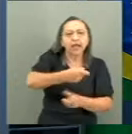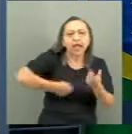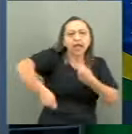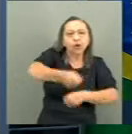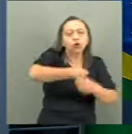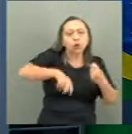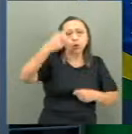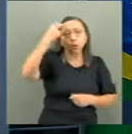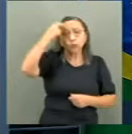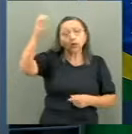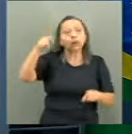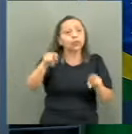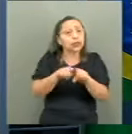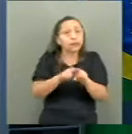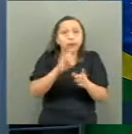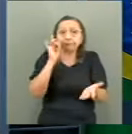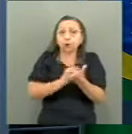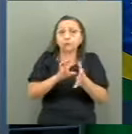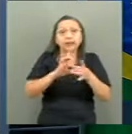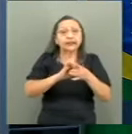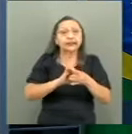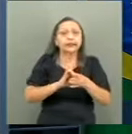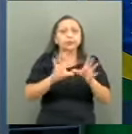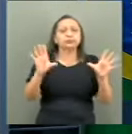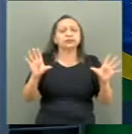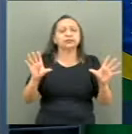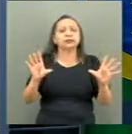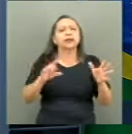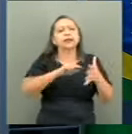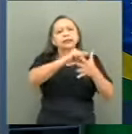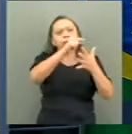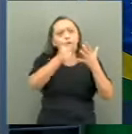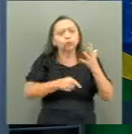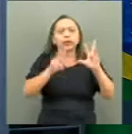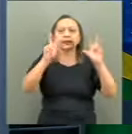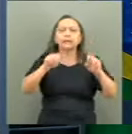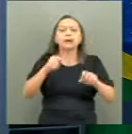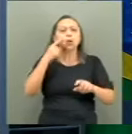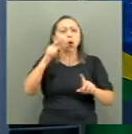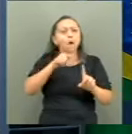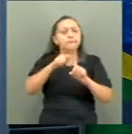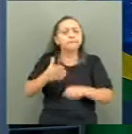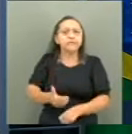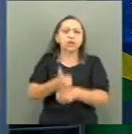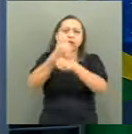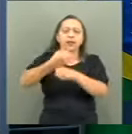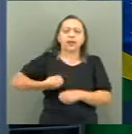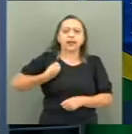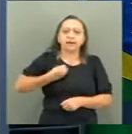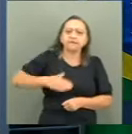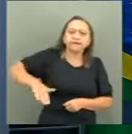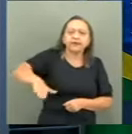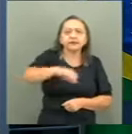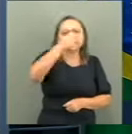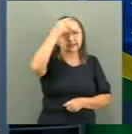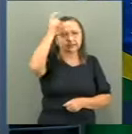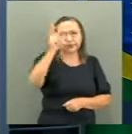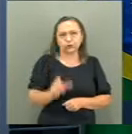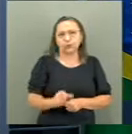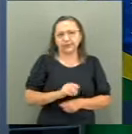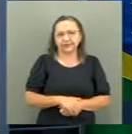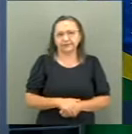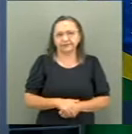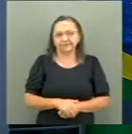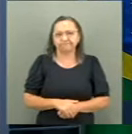culturais e a própria democracia. Temas que visam melhorar a vida das pessoas.